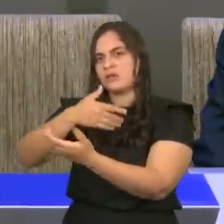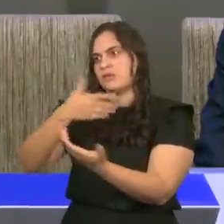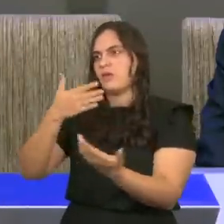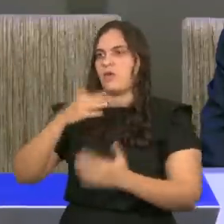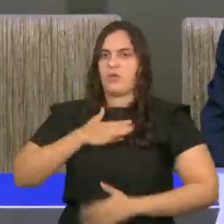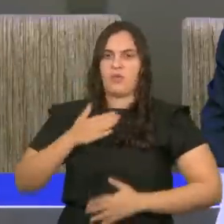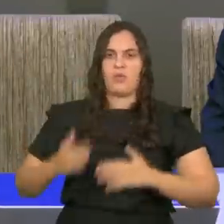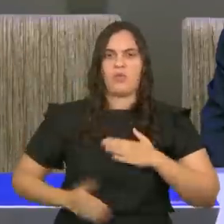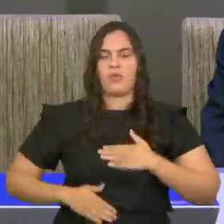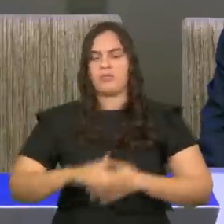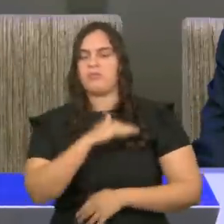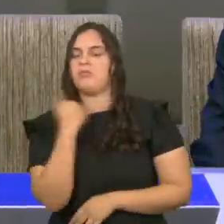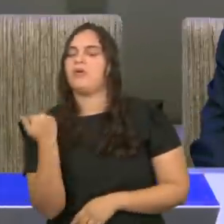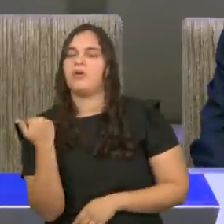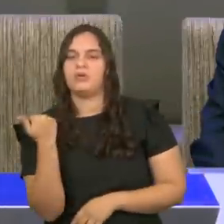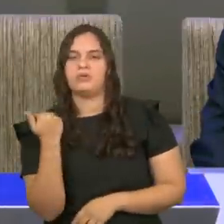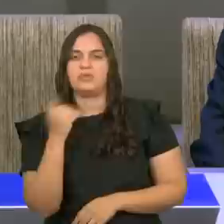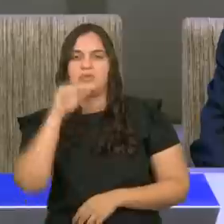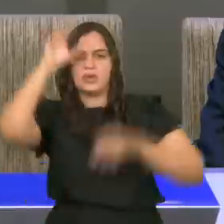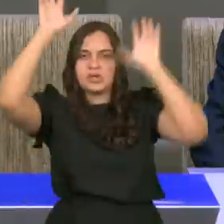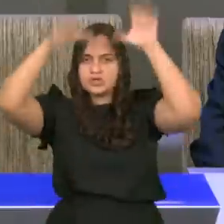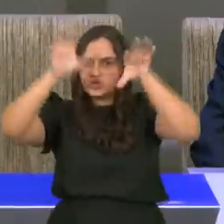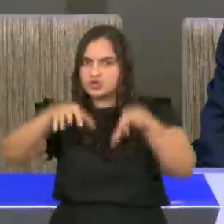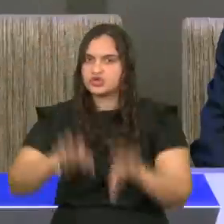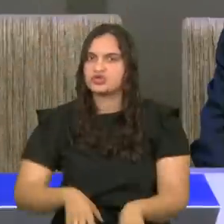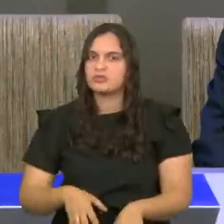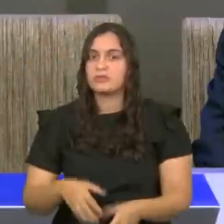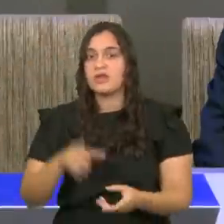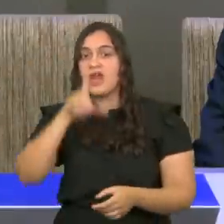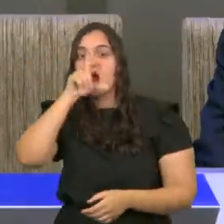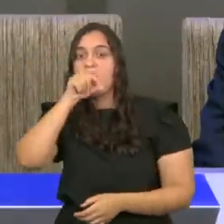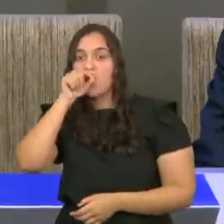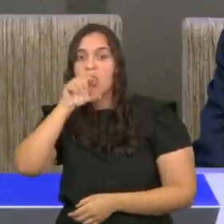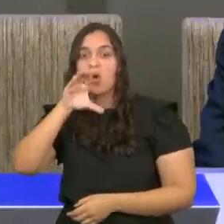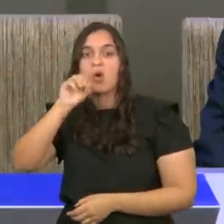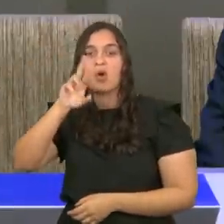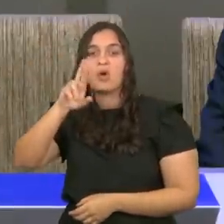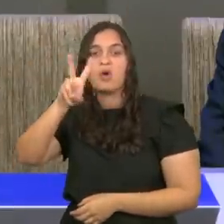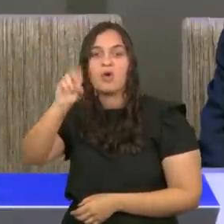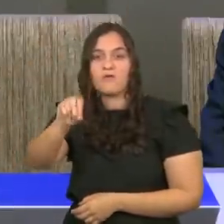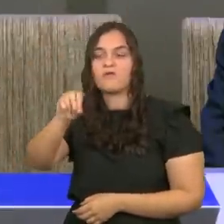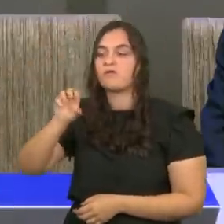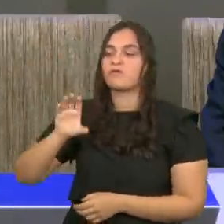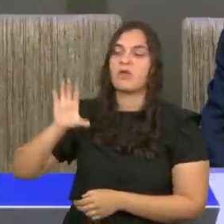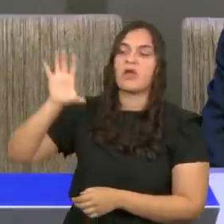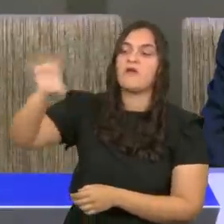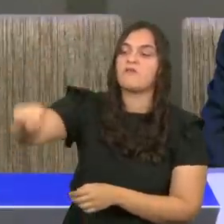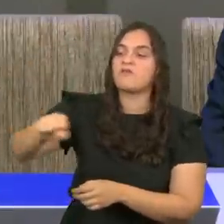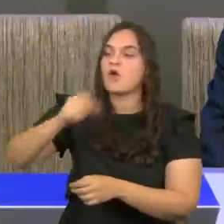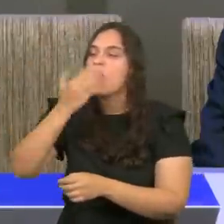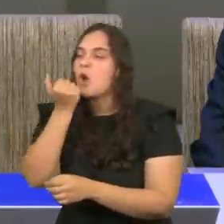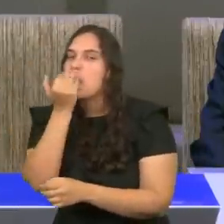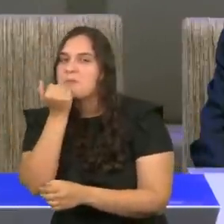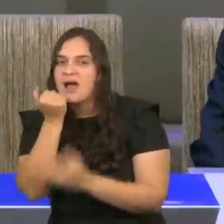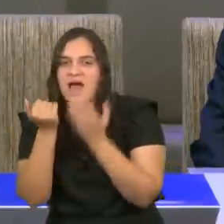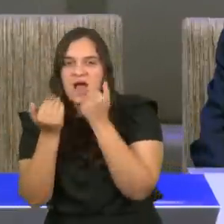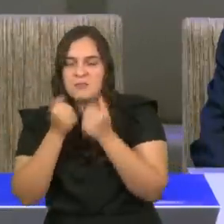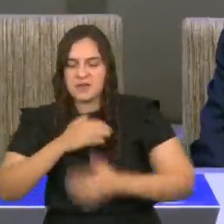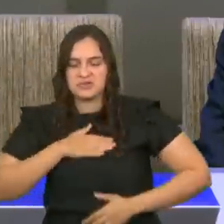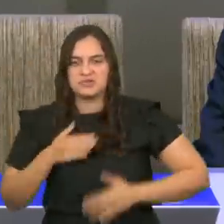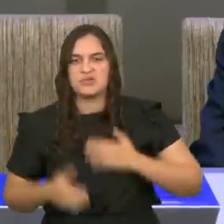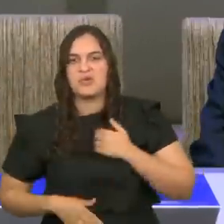se alimentavam desses corpos e não voltaram para a arca. Mas a segunda vez,